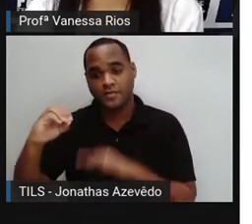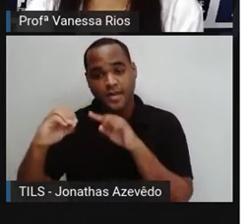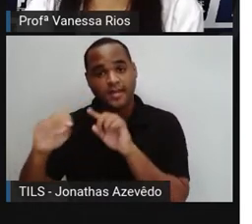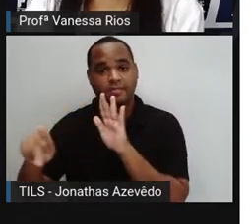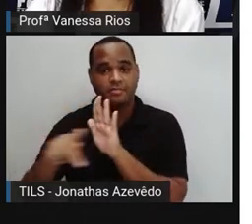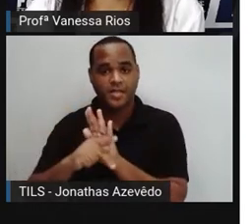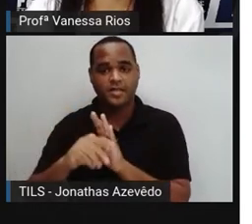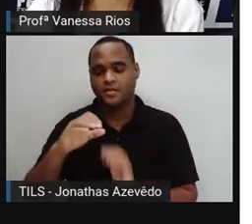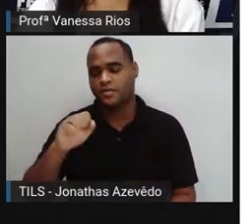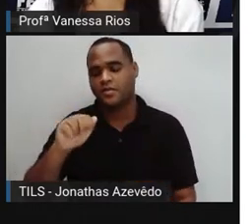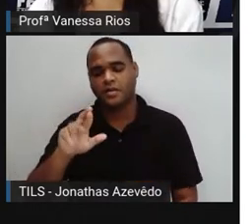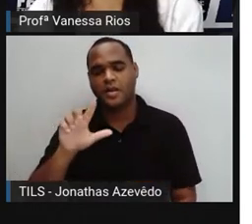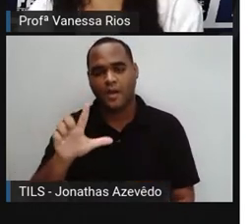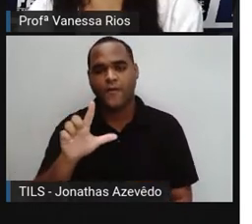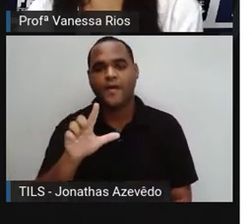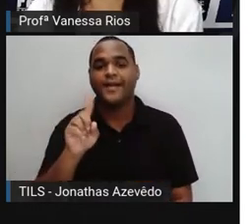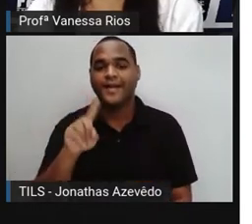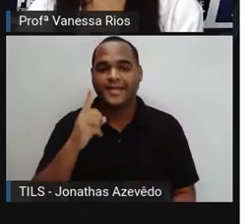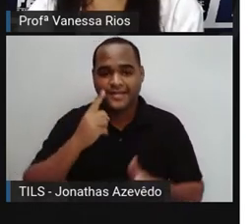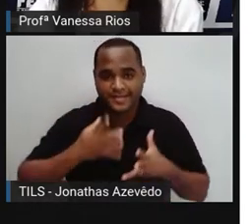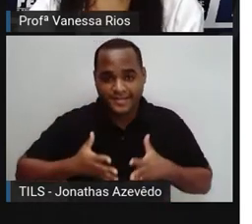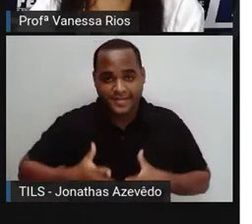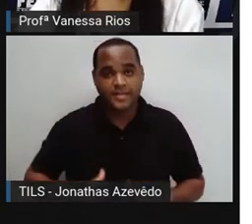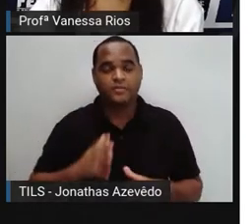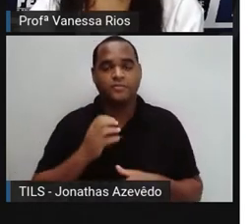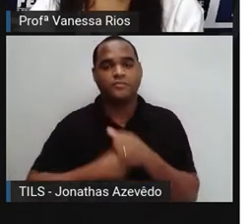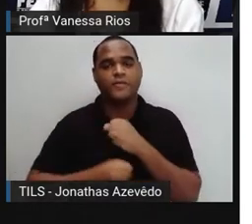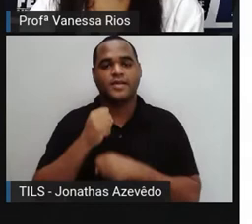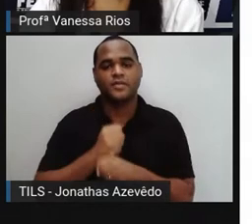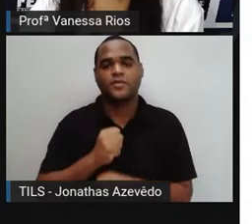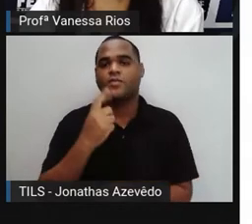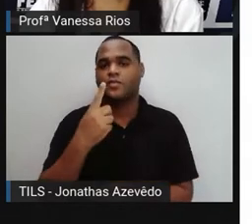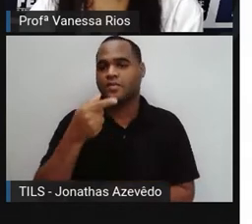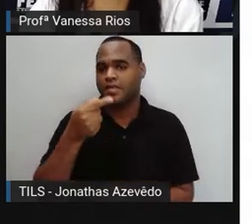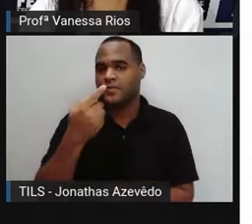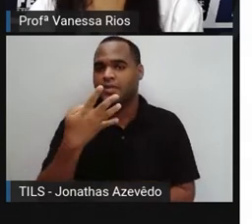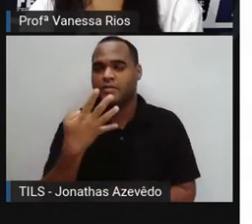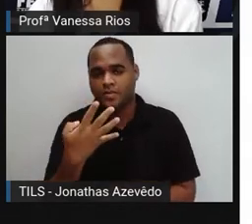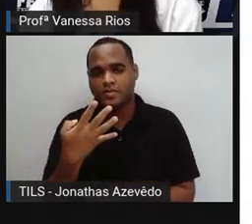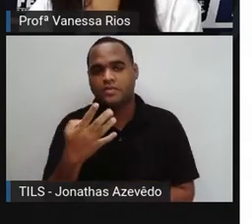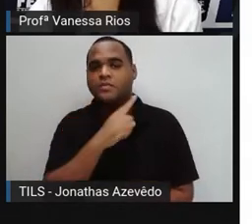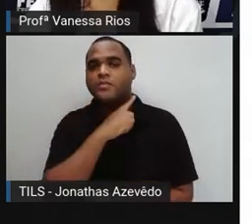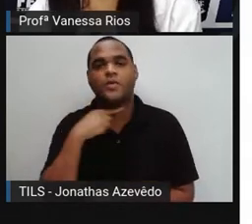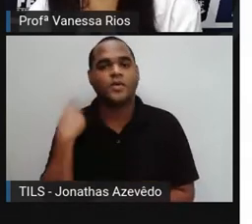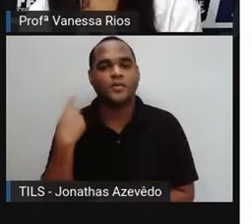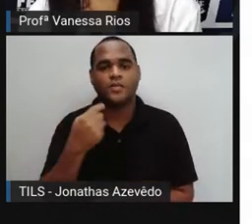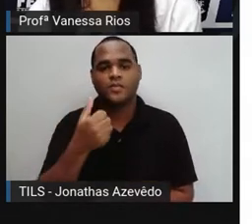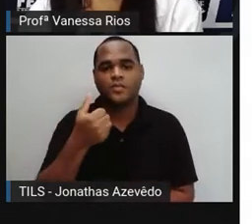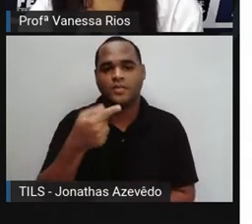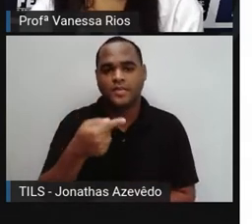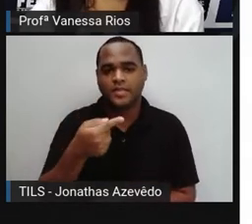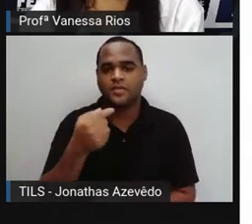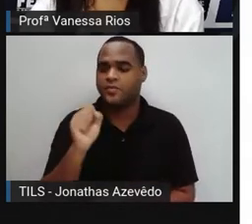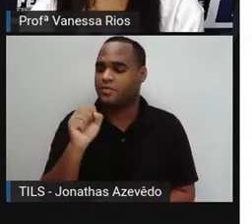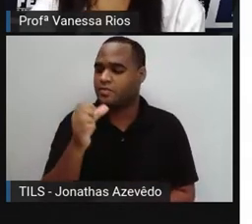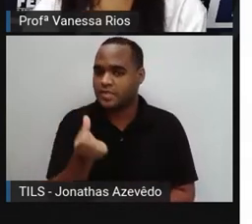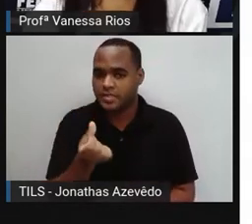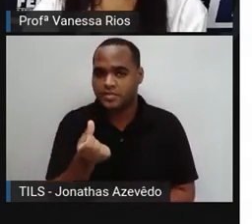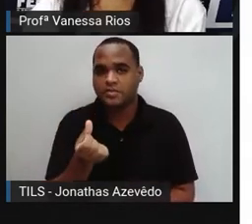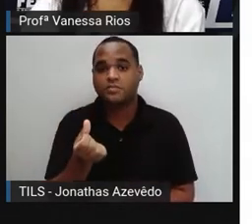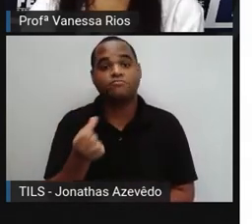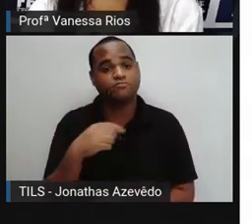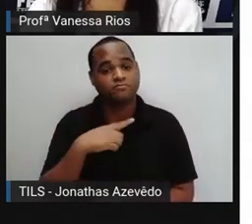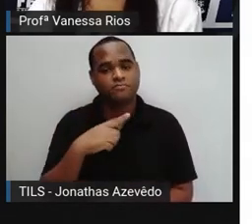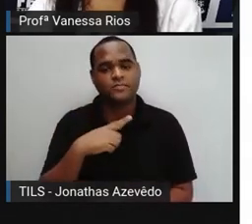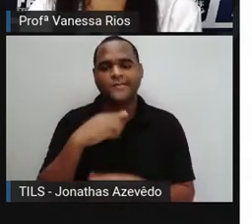Schill, que nasceu aí em 1742, faleceu em 1786, viria